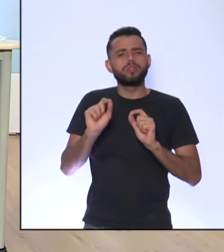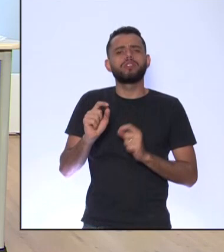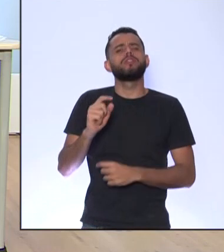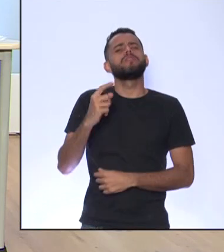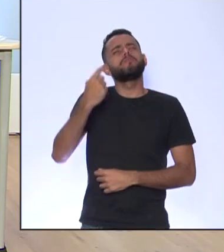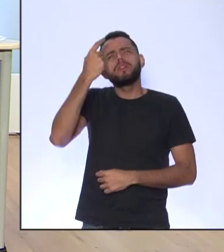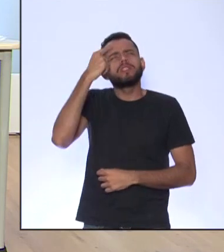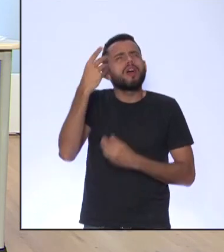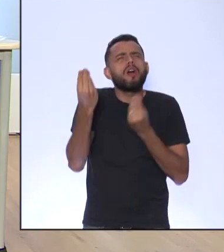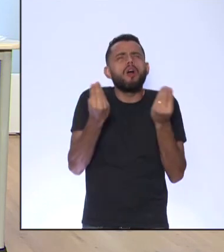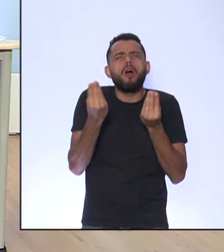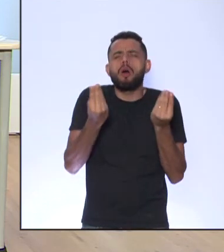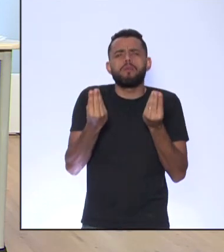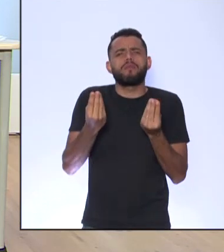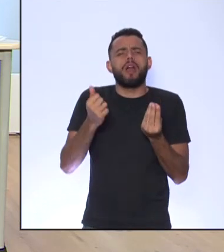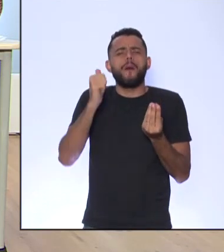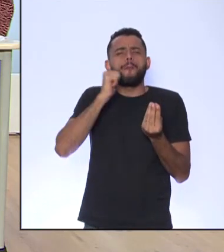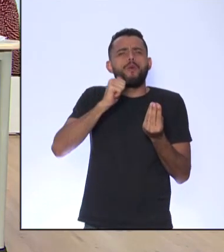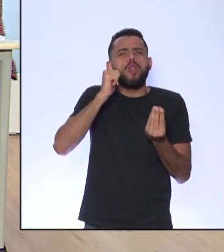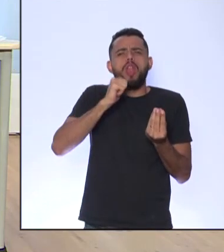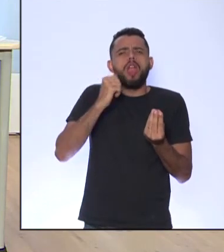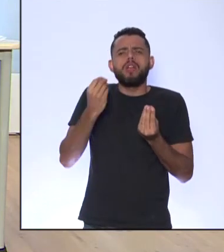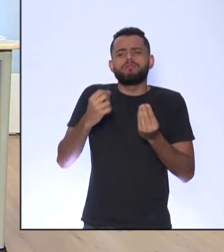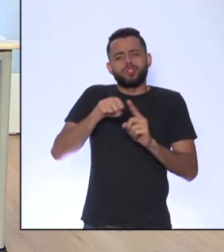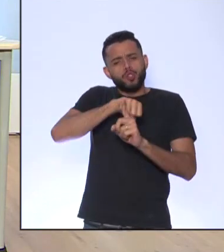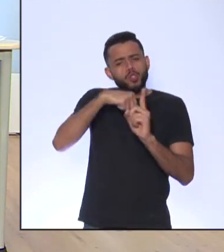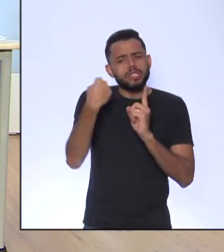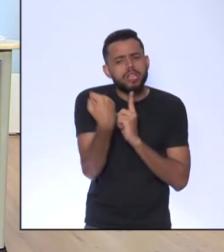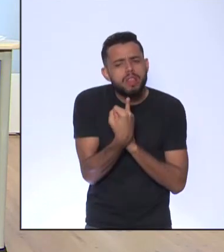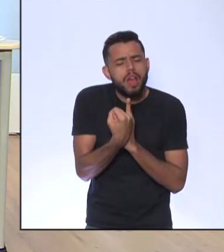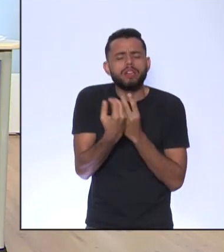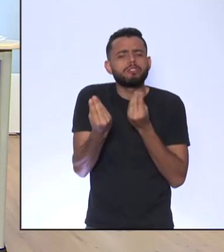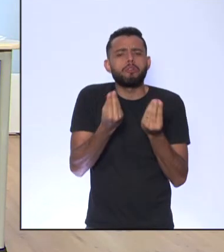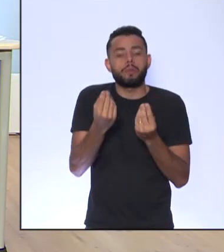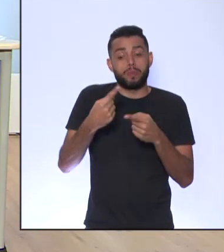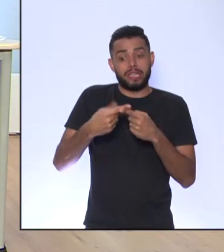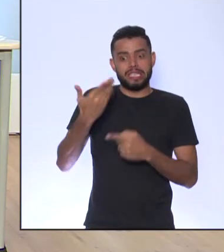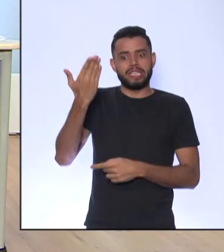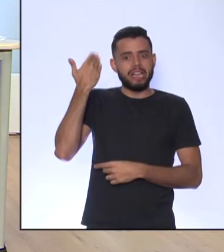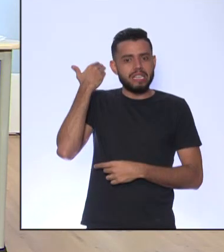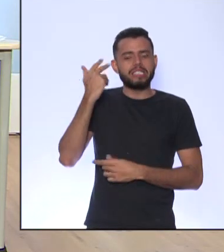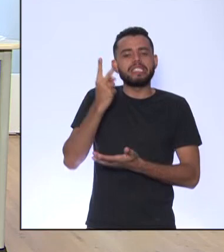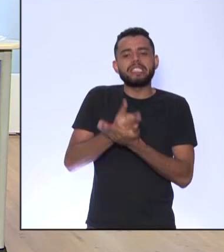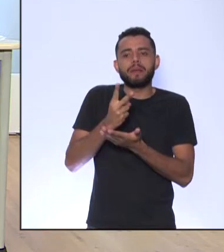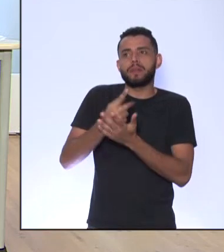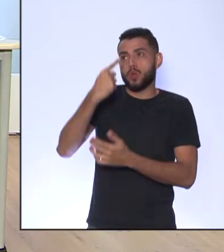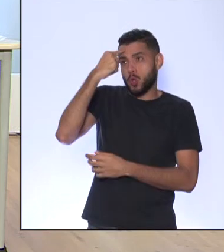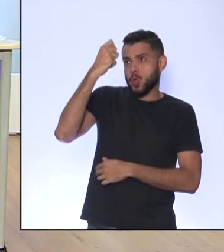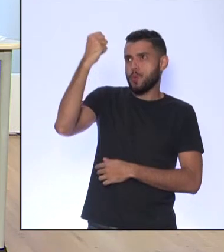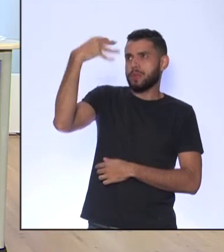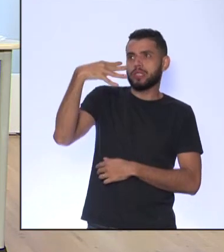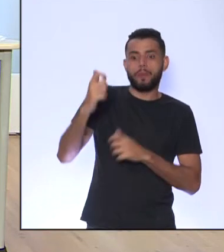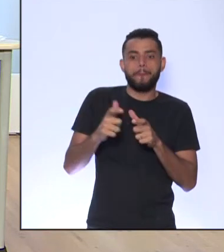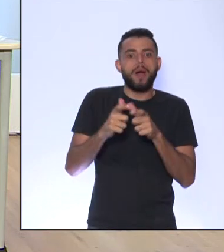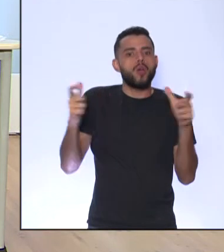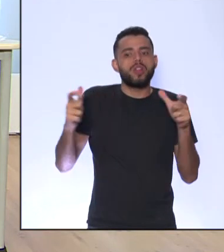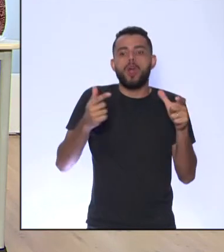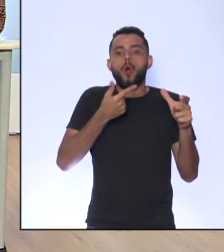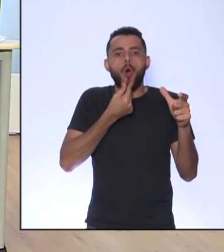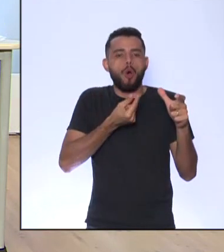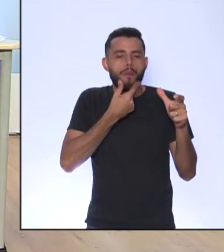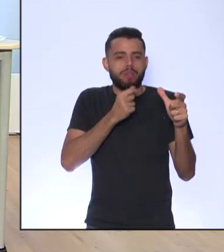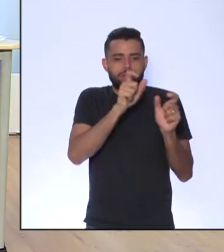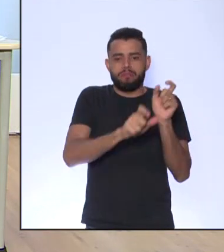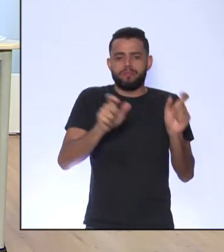papel da mulher Nesse período do iluminismo Que a gente vê falar muito dos pensadores iluministas Os homens A gente vê pouco falar sobre as mulheres